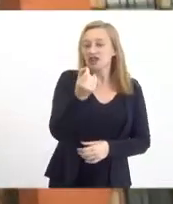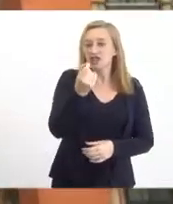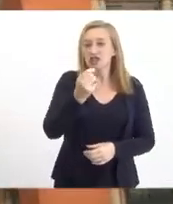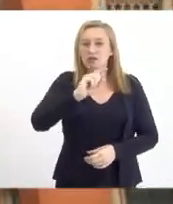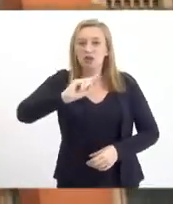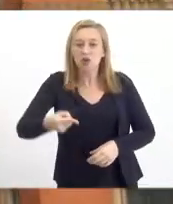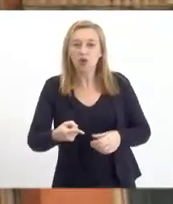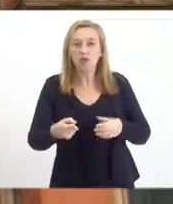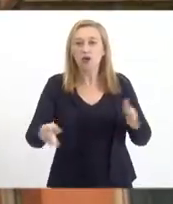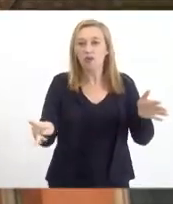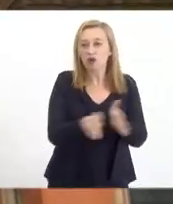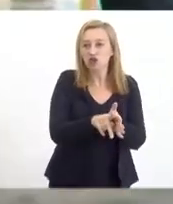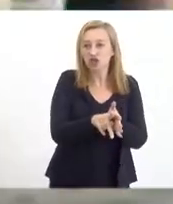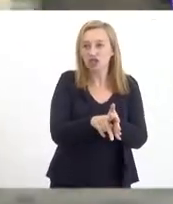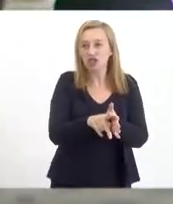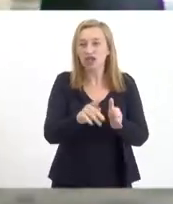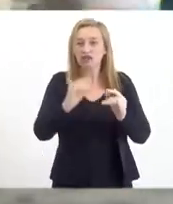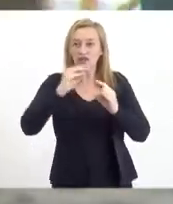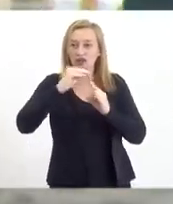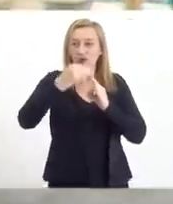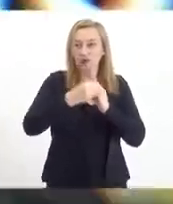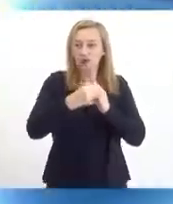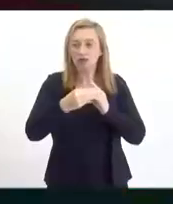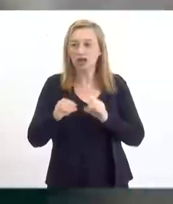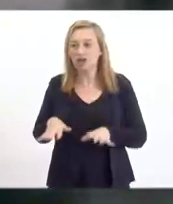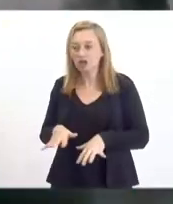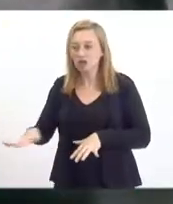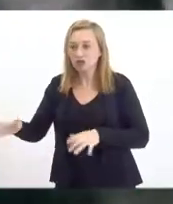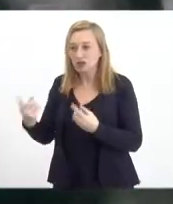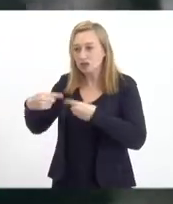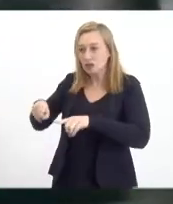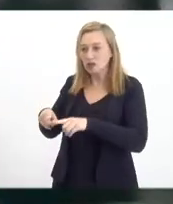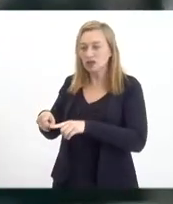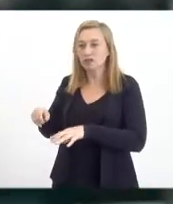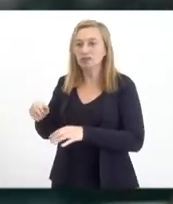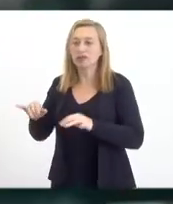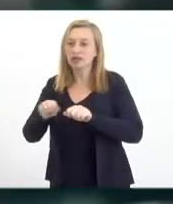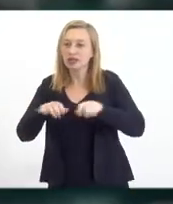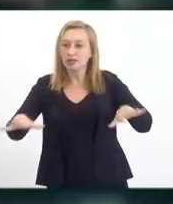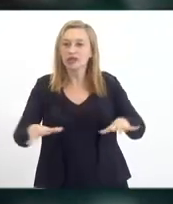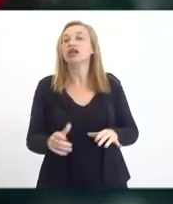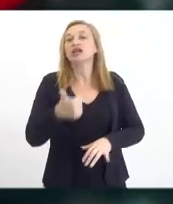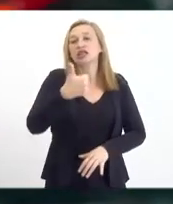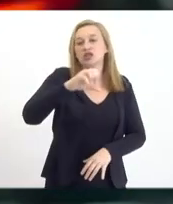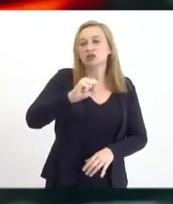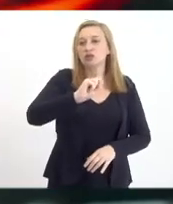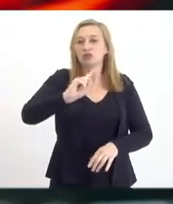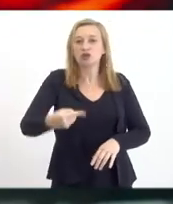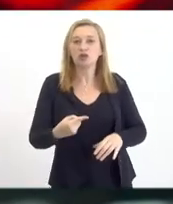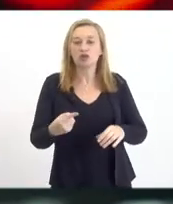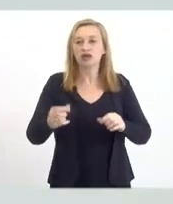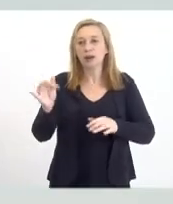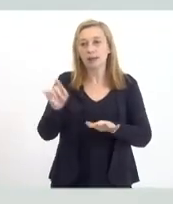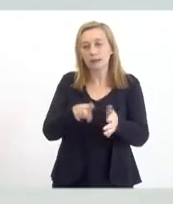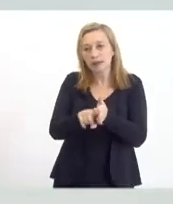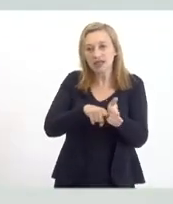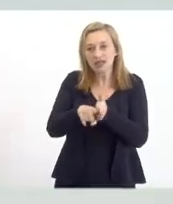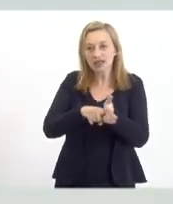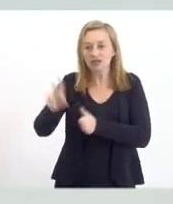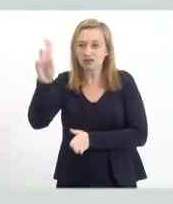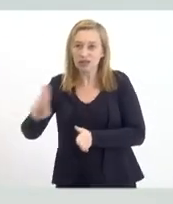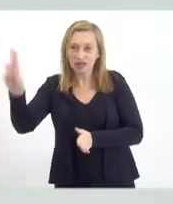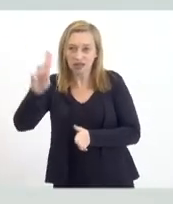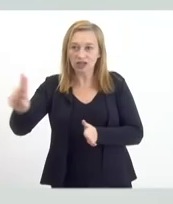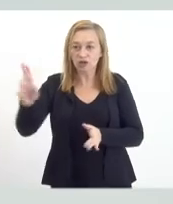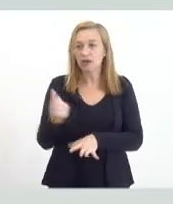da Fiocruz contra a pandemia nas comunidades. 18 milhões para pesquisas da Universidade Federal Fluminense sobre